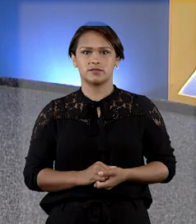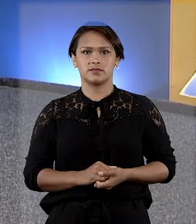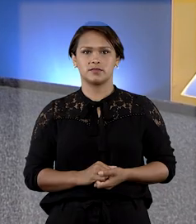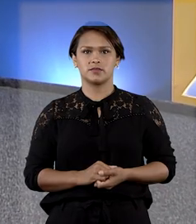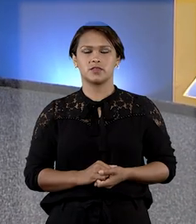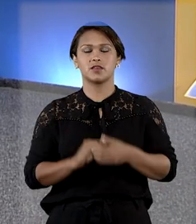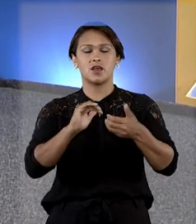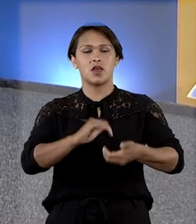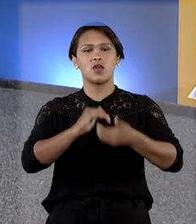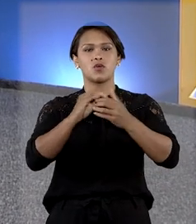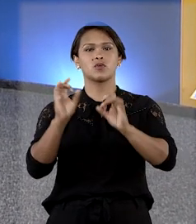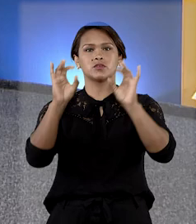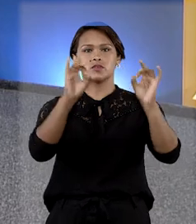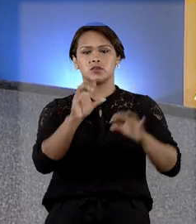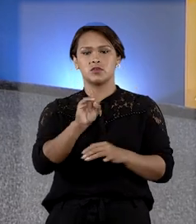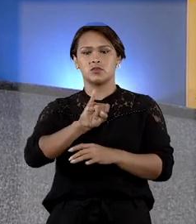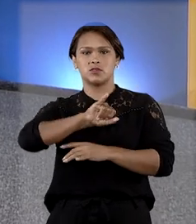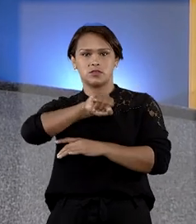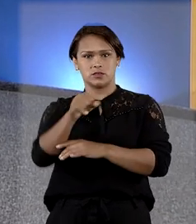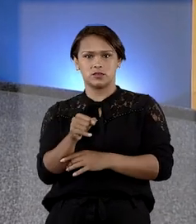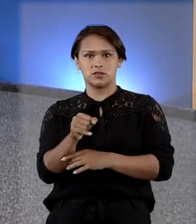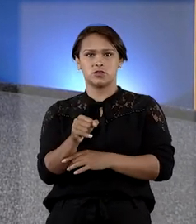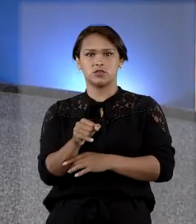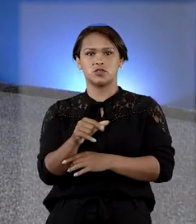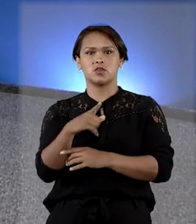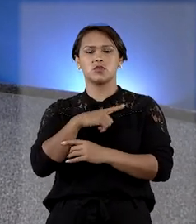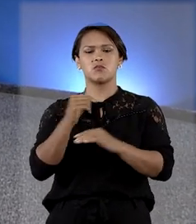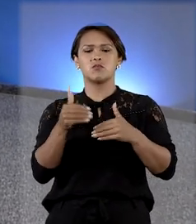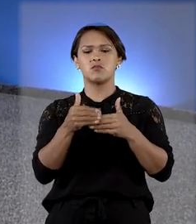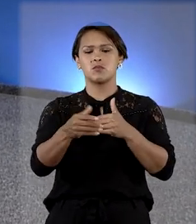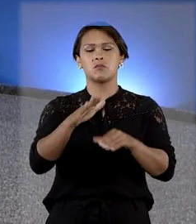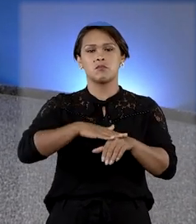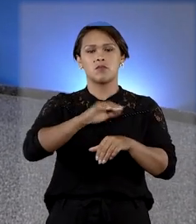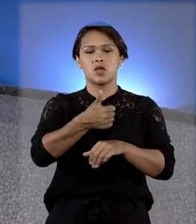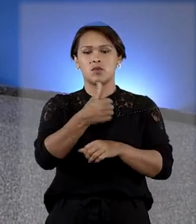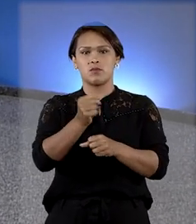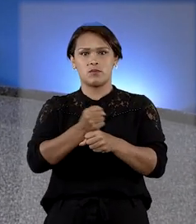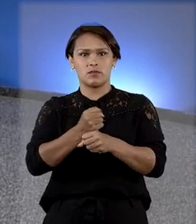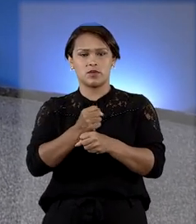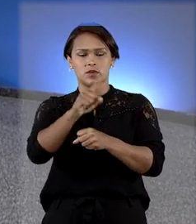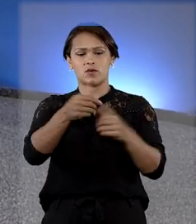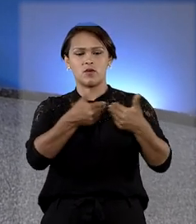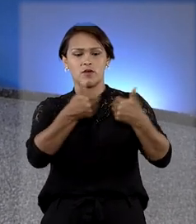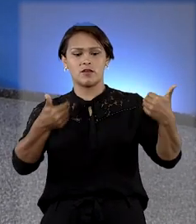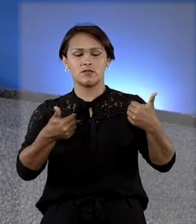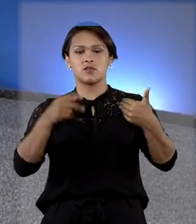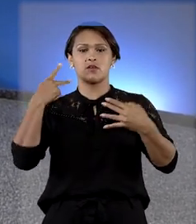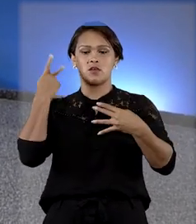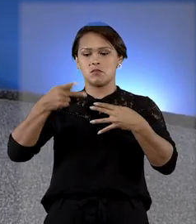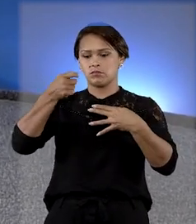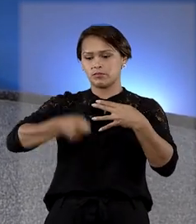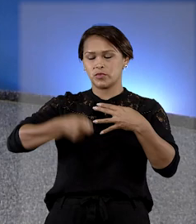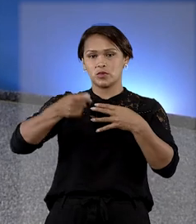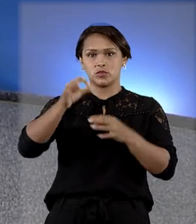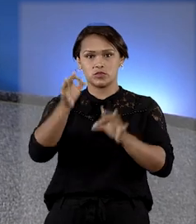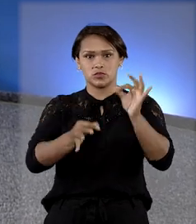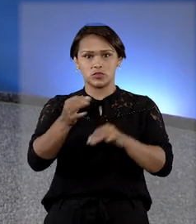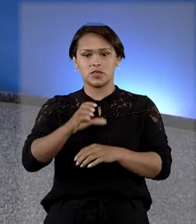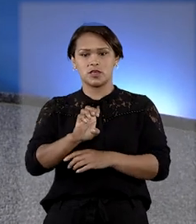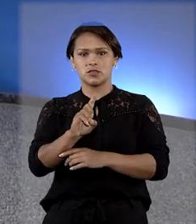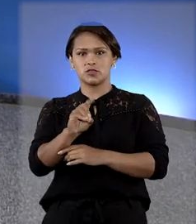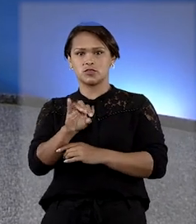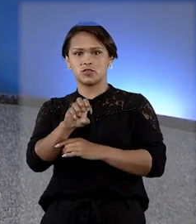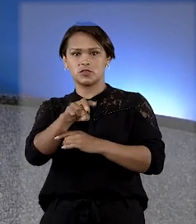A Corte Especial do Superior Tribunal de Justiça prorrogou por mais um ano o afastamento da promotora de justiça